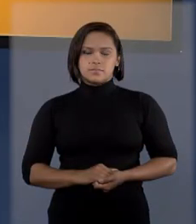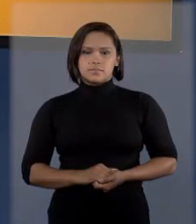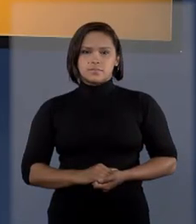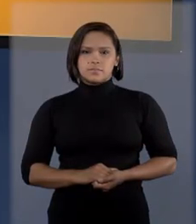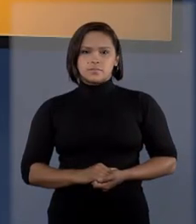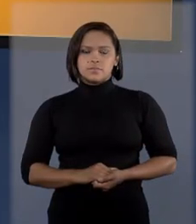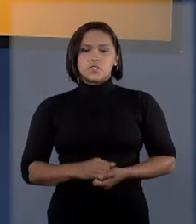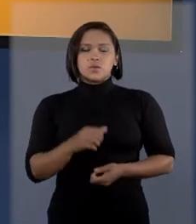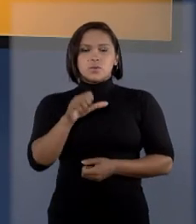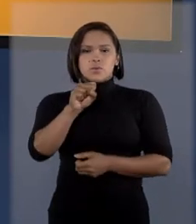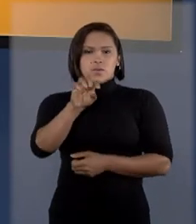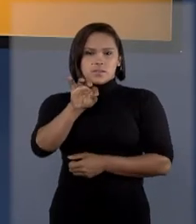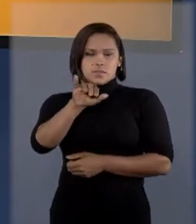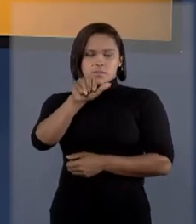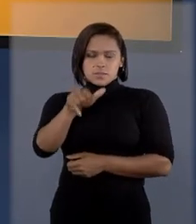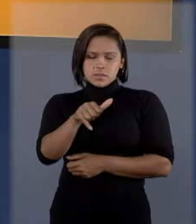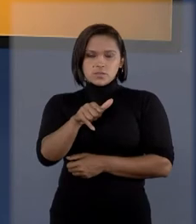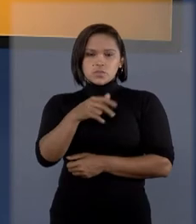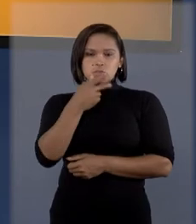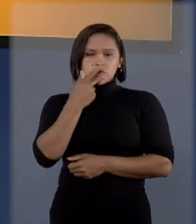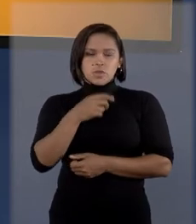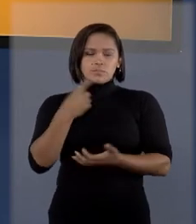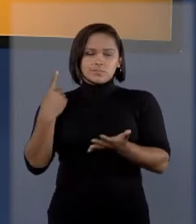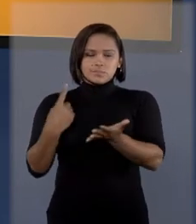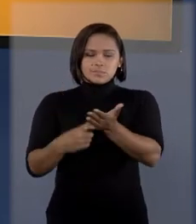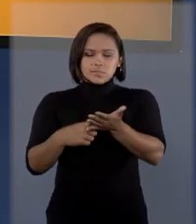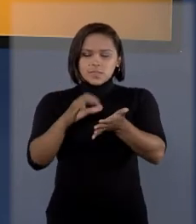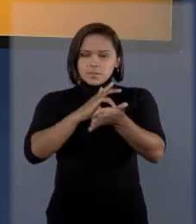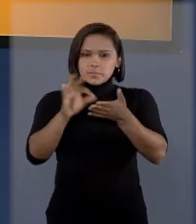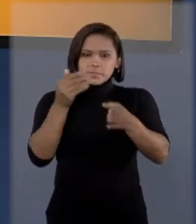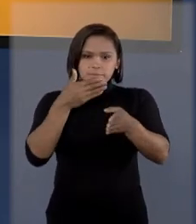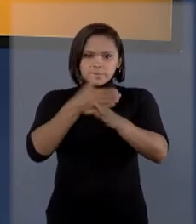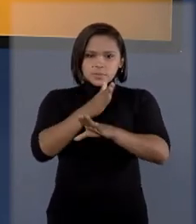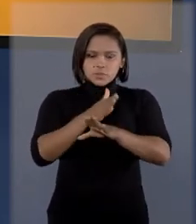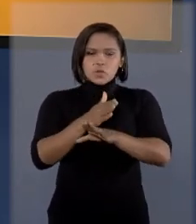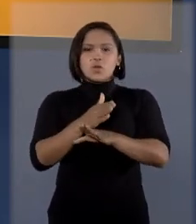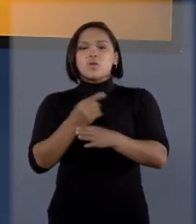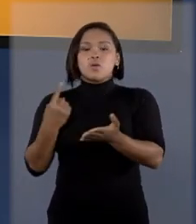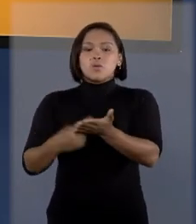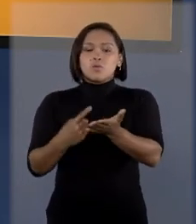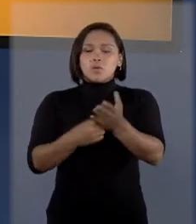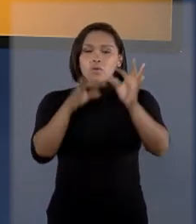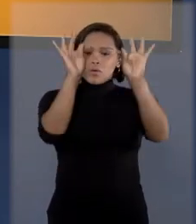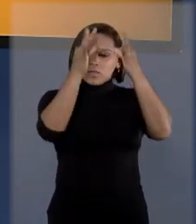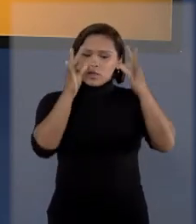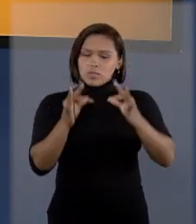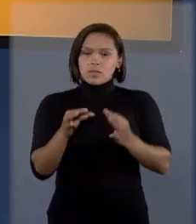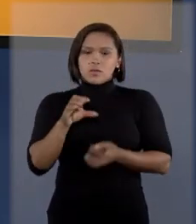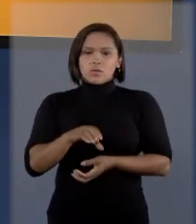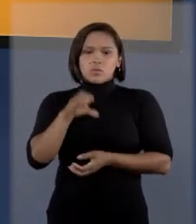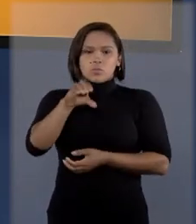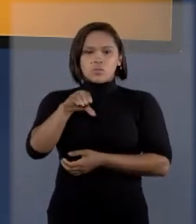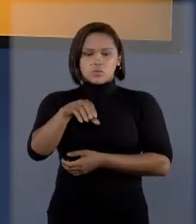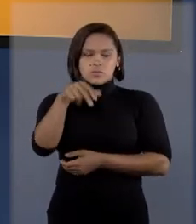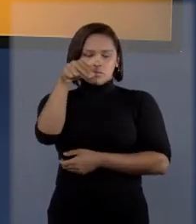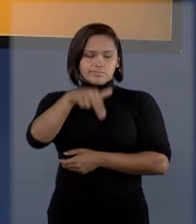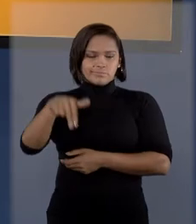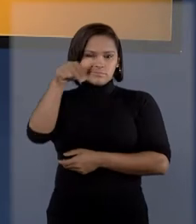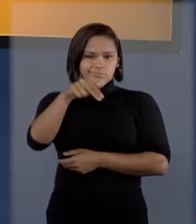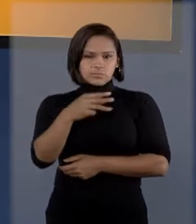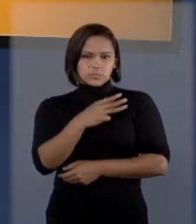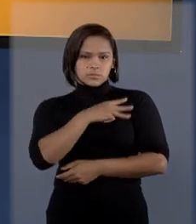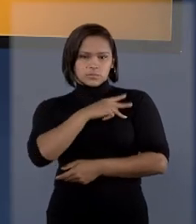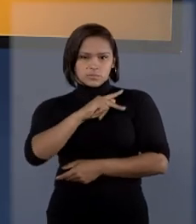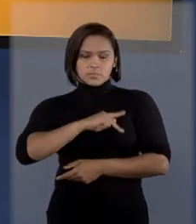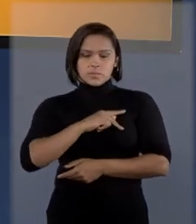O Superior Tribunal de Justiça assinou acordo de cooperação técnica com o Conselho Nacional do Ministério Público